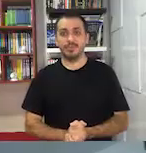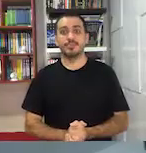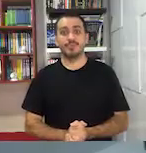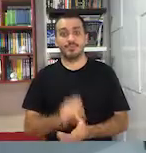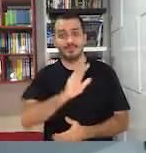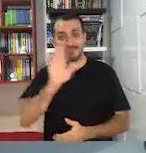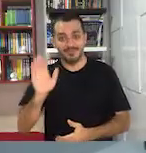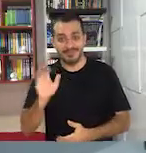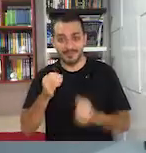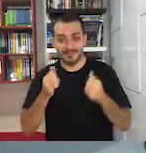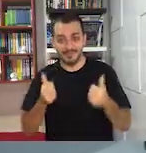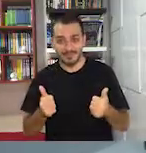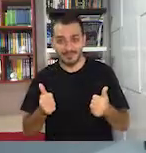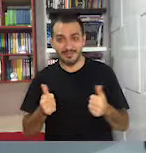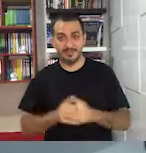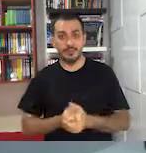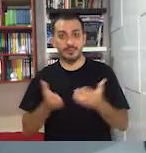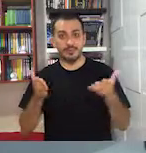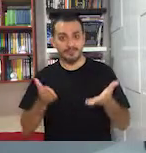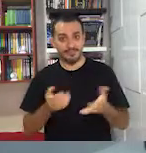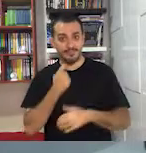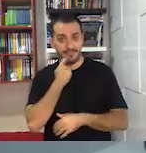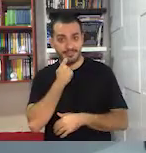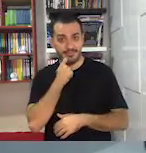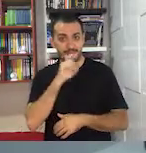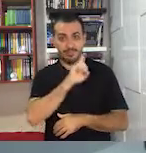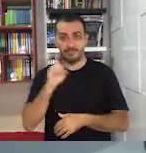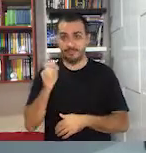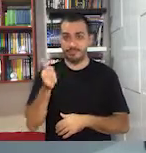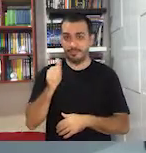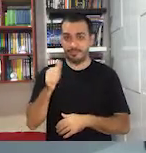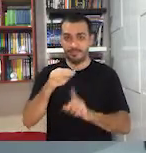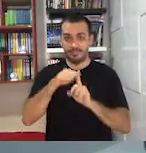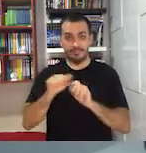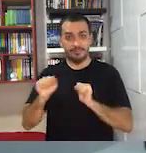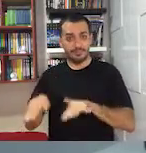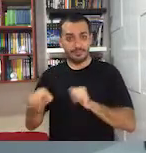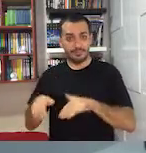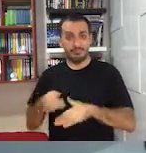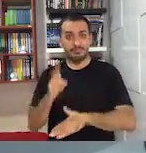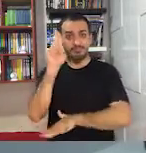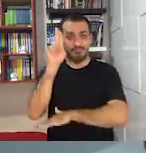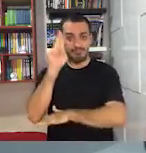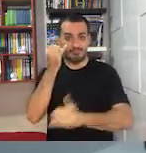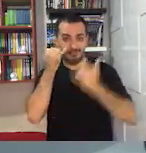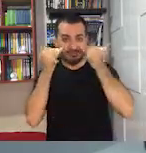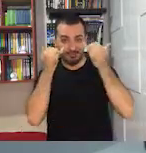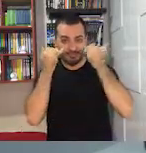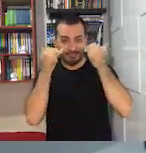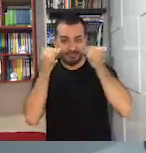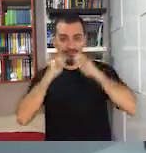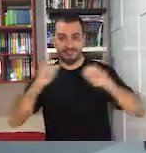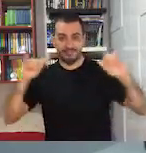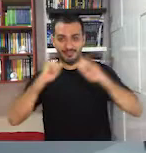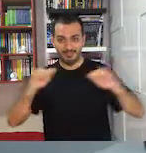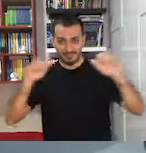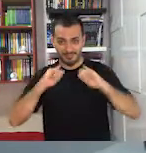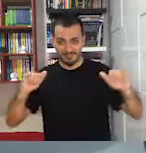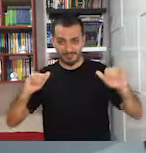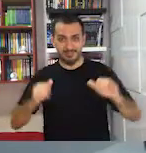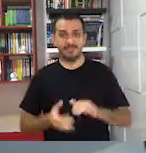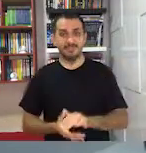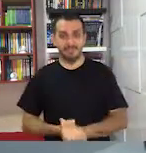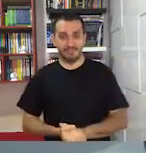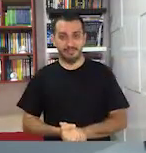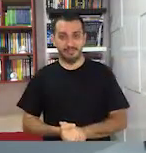Olá, tudo bem com você? Hoje é sexta-feira, dia 11 de setembro e o Unifap Notícias de hoje traz os destaques da